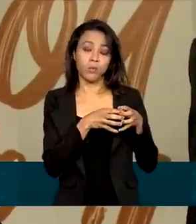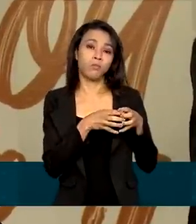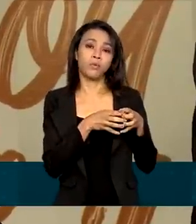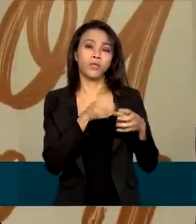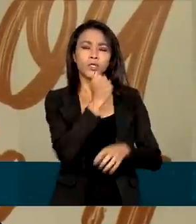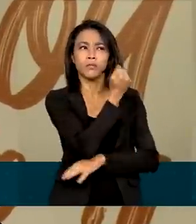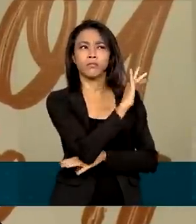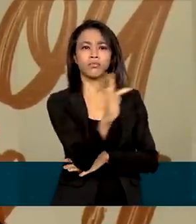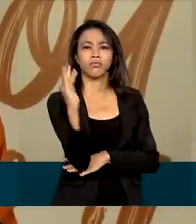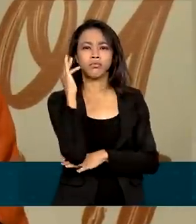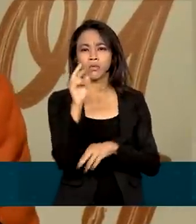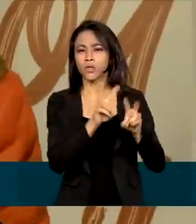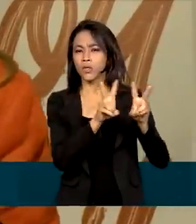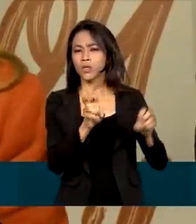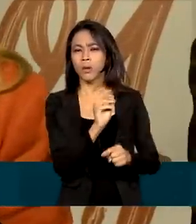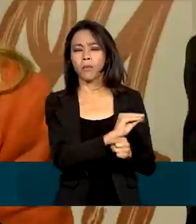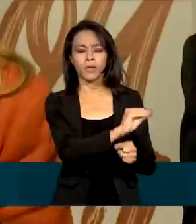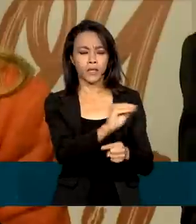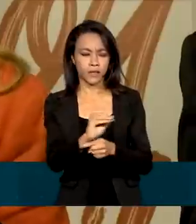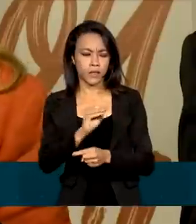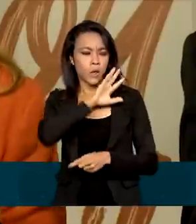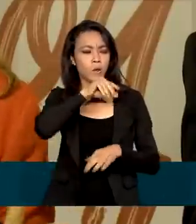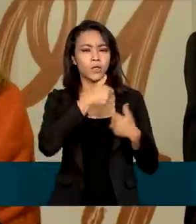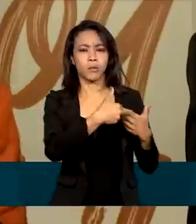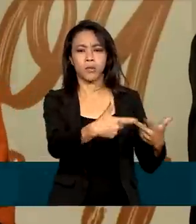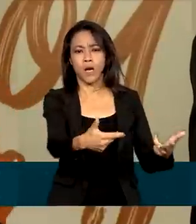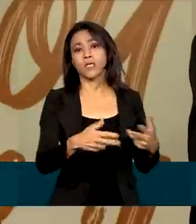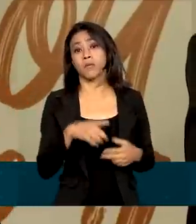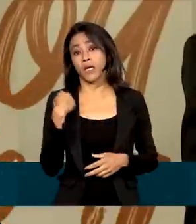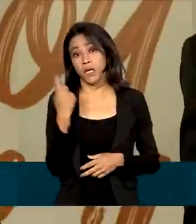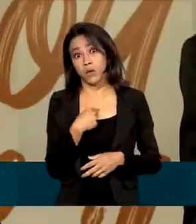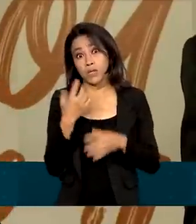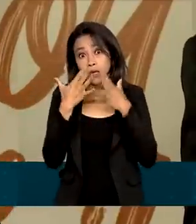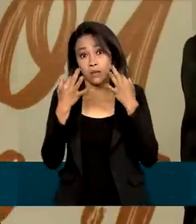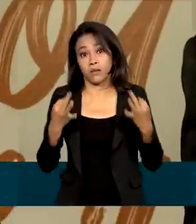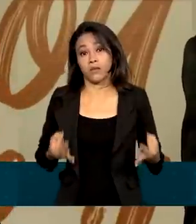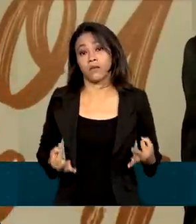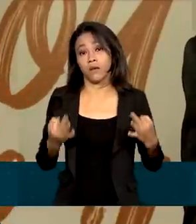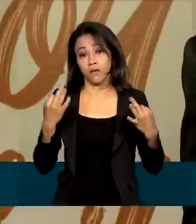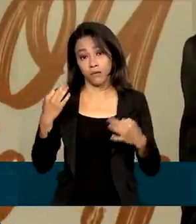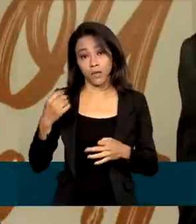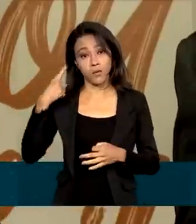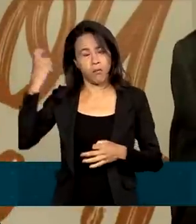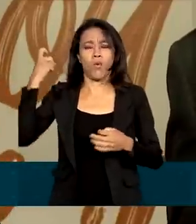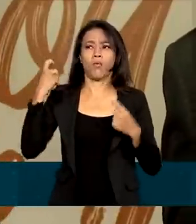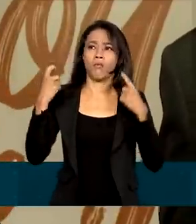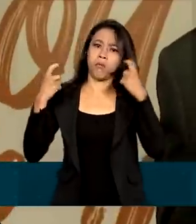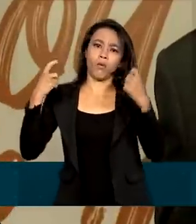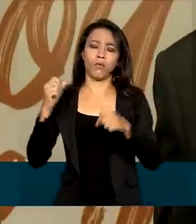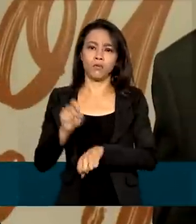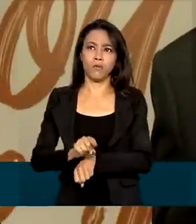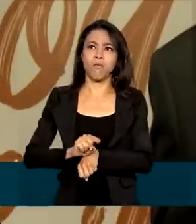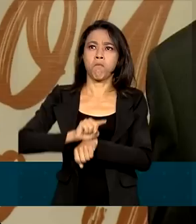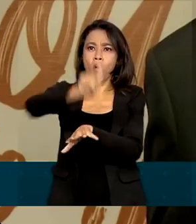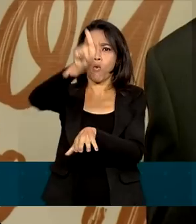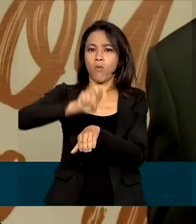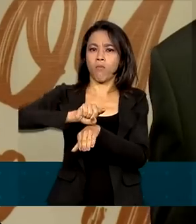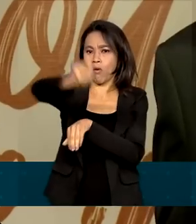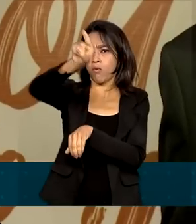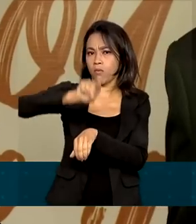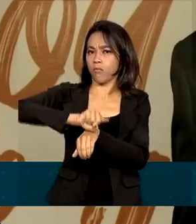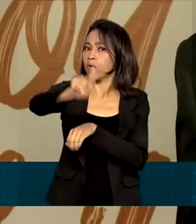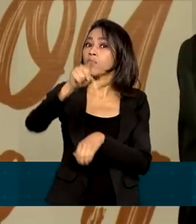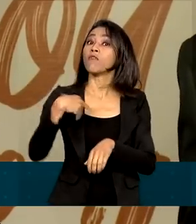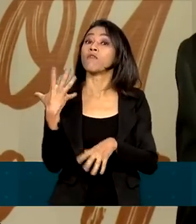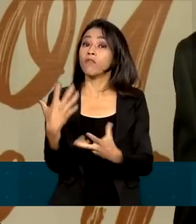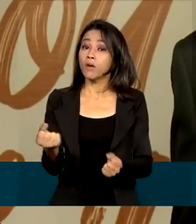de que trata a proteção de animais também, para a gente atentar para essa questão da produção de ruídos. Nós vamos conversar com o cerimonial